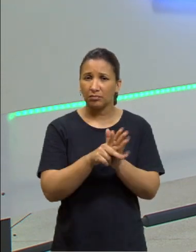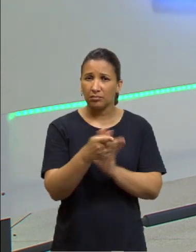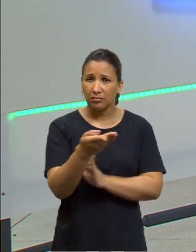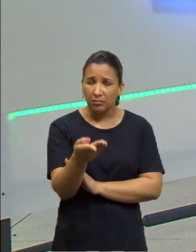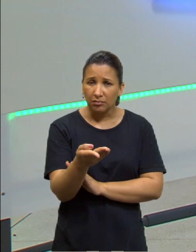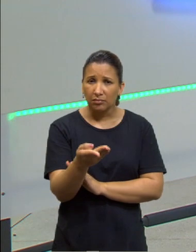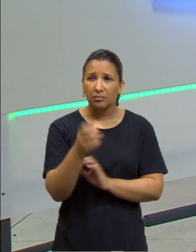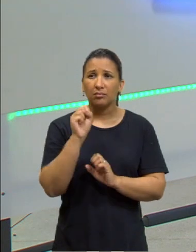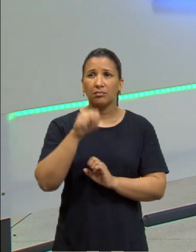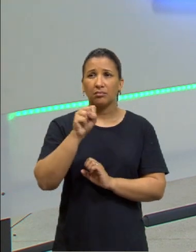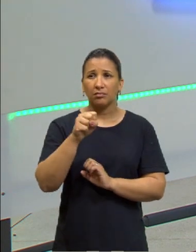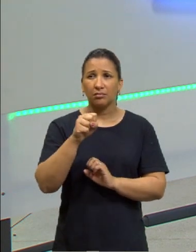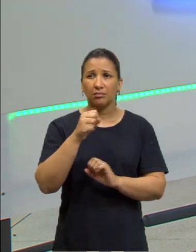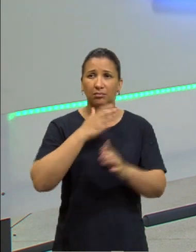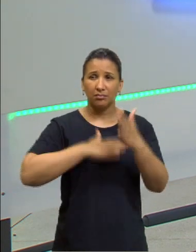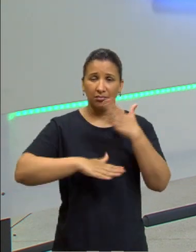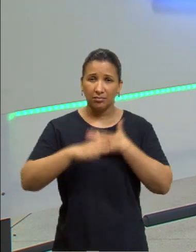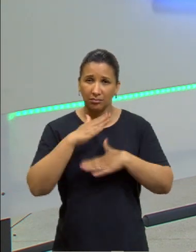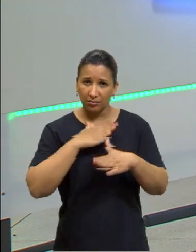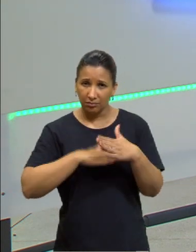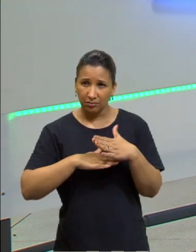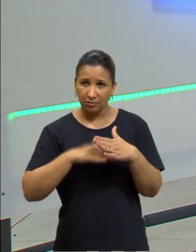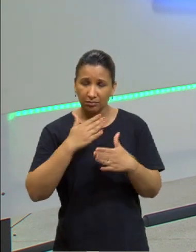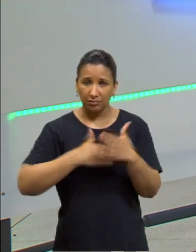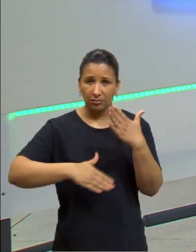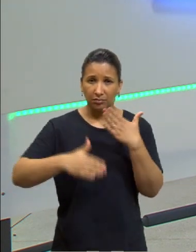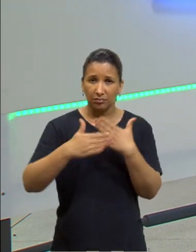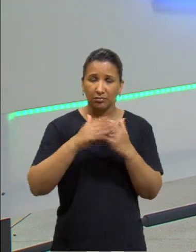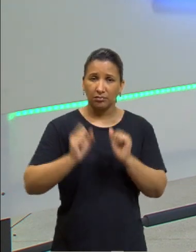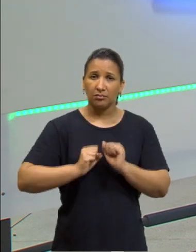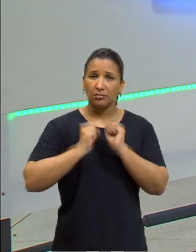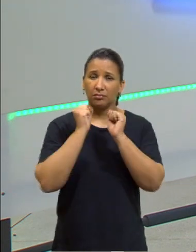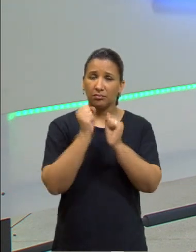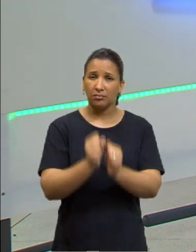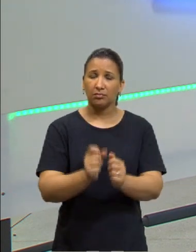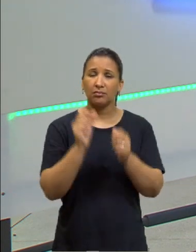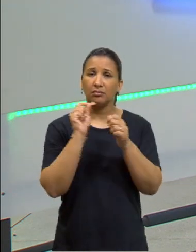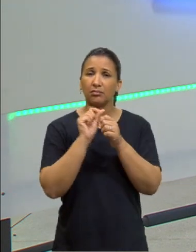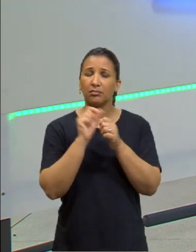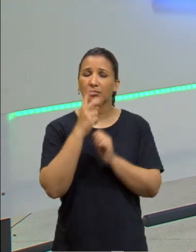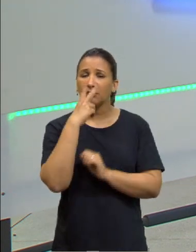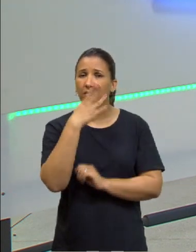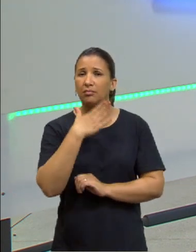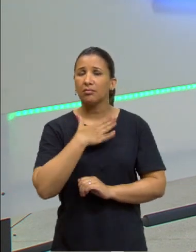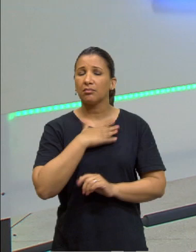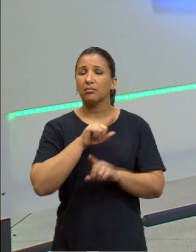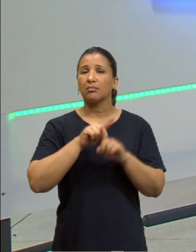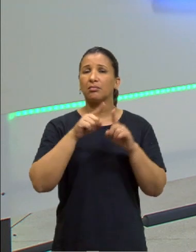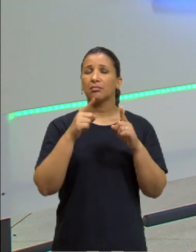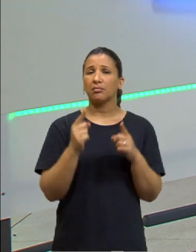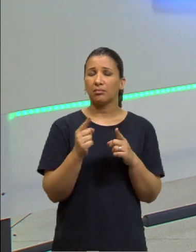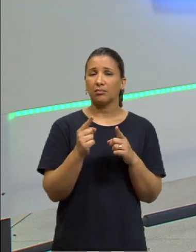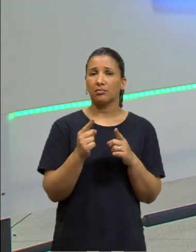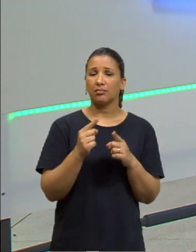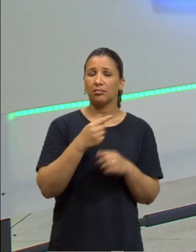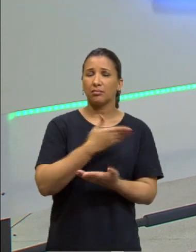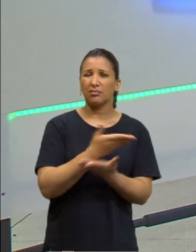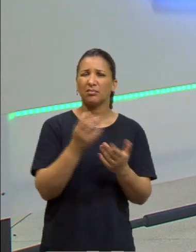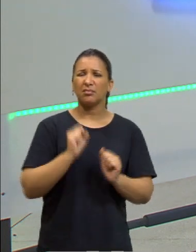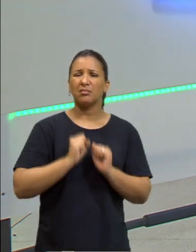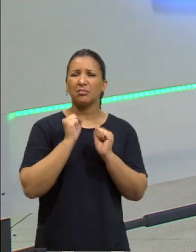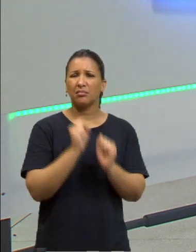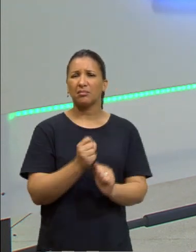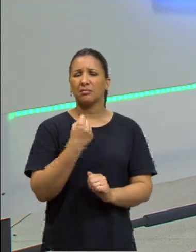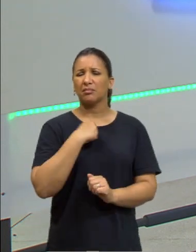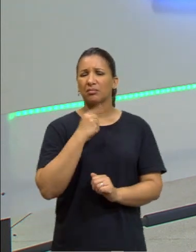tranquilo, tranquilo. Sim, todo mundo pode fazer o que eu faço. Calma, você tem que pensar em não lesar o outro, você tem que pensar assim, que